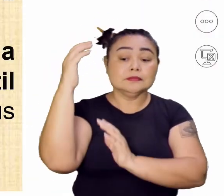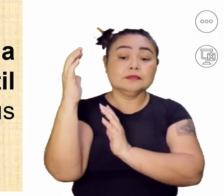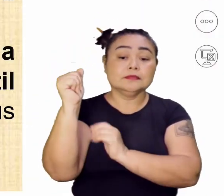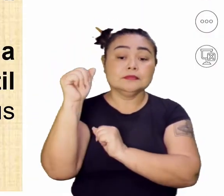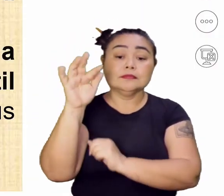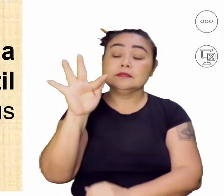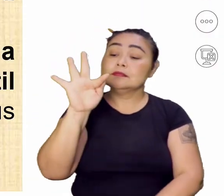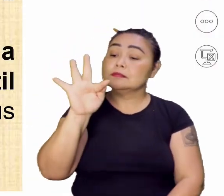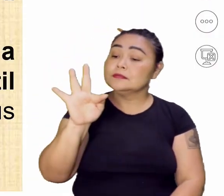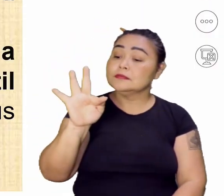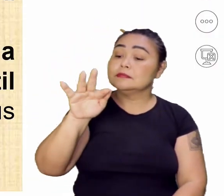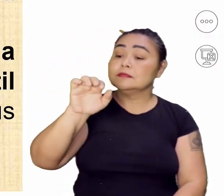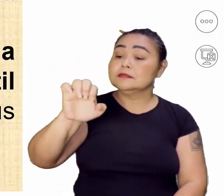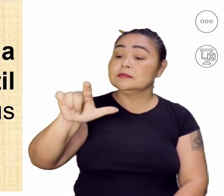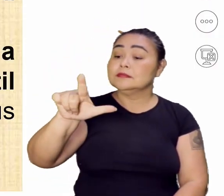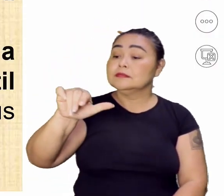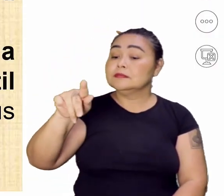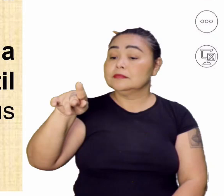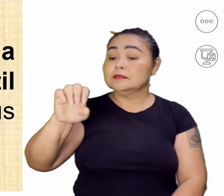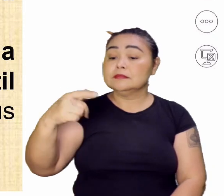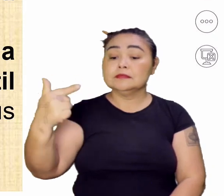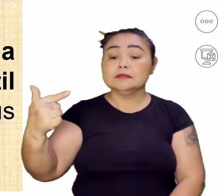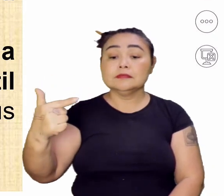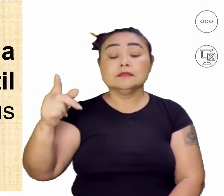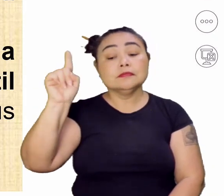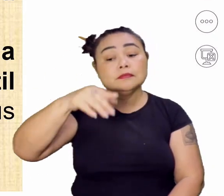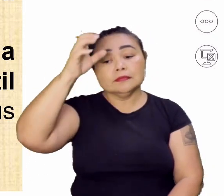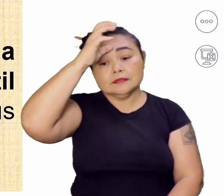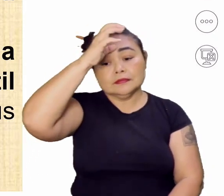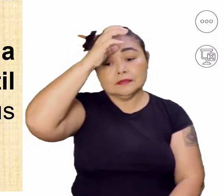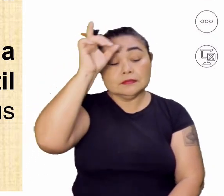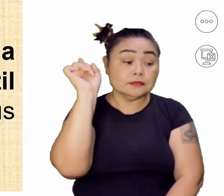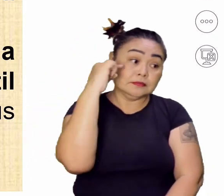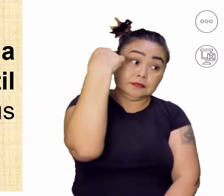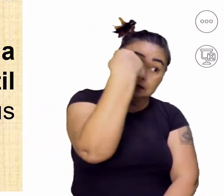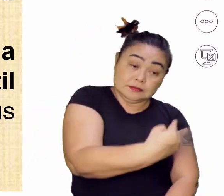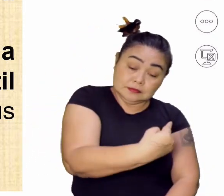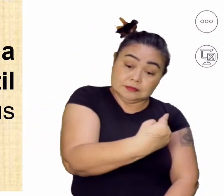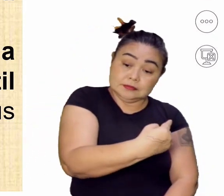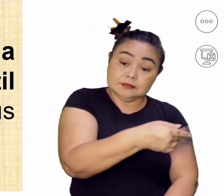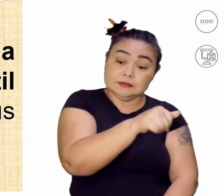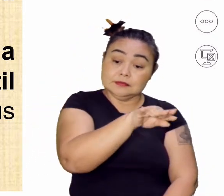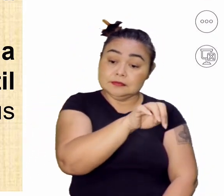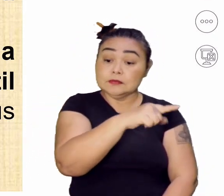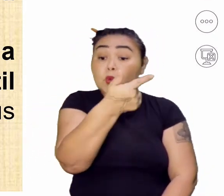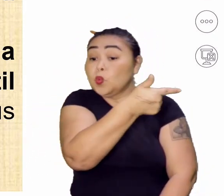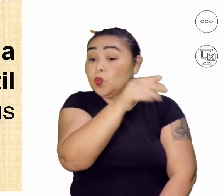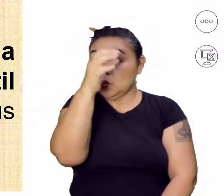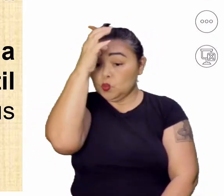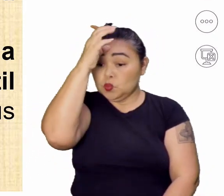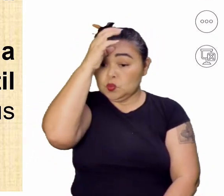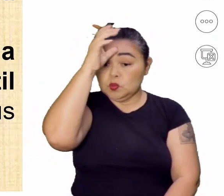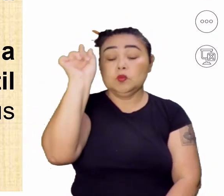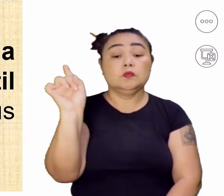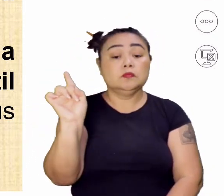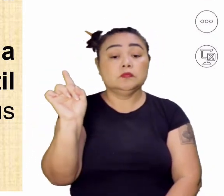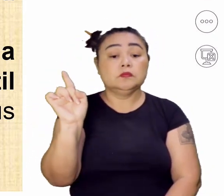II, que era tio de Dom Sebastião também. Outro tio de Dom Sebastião.